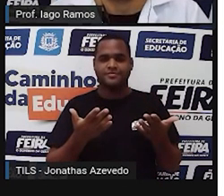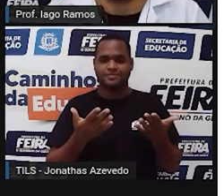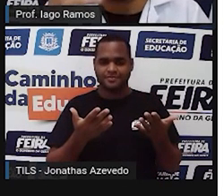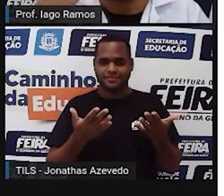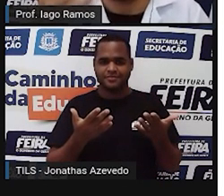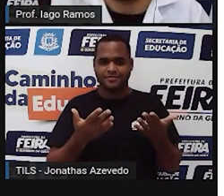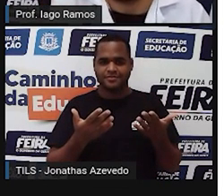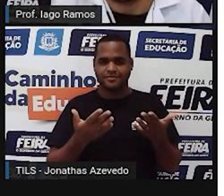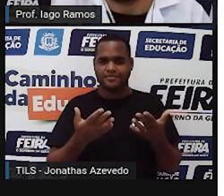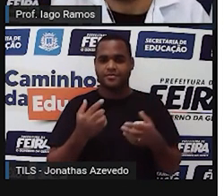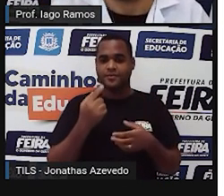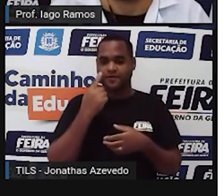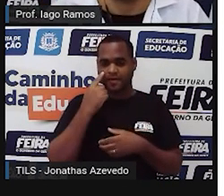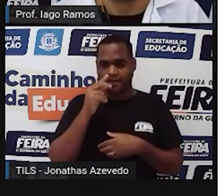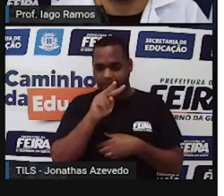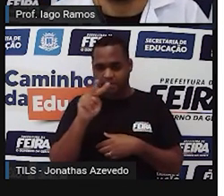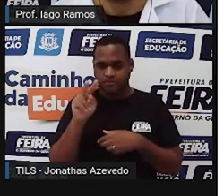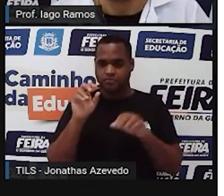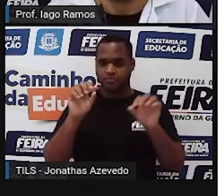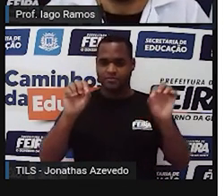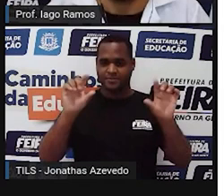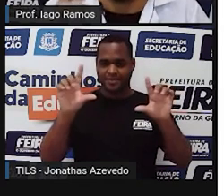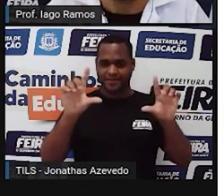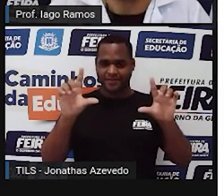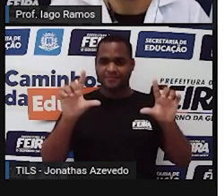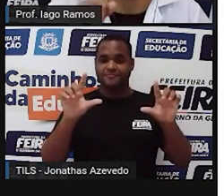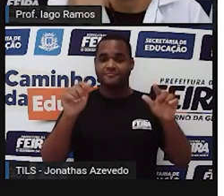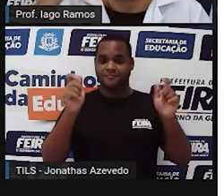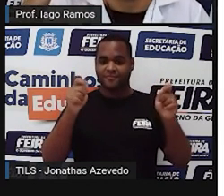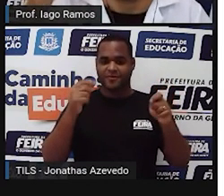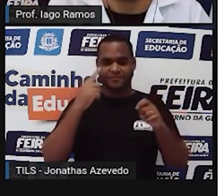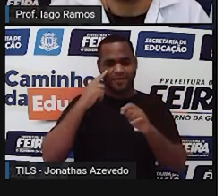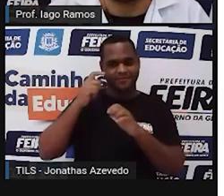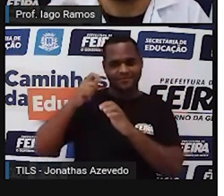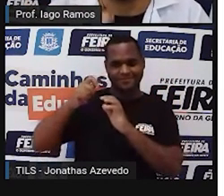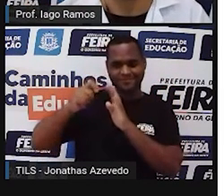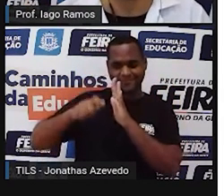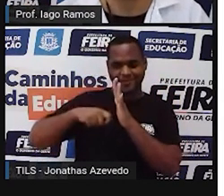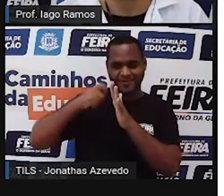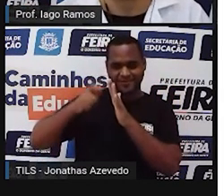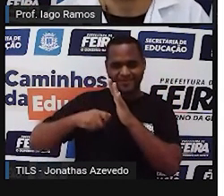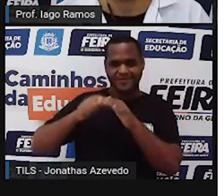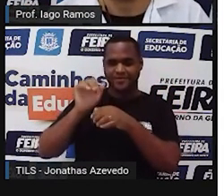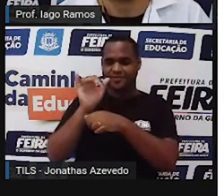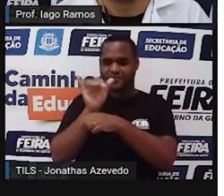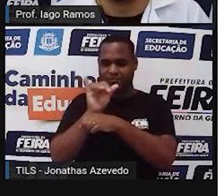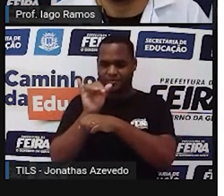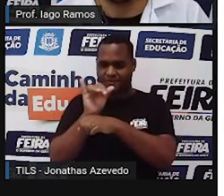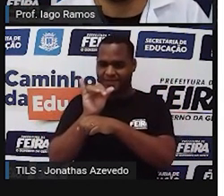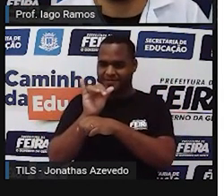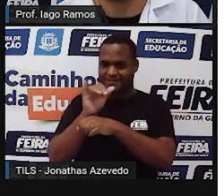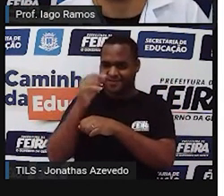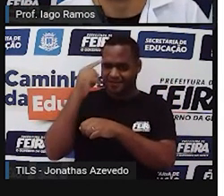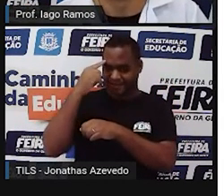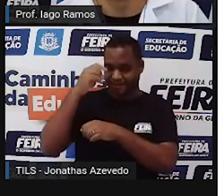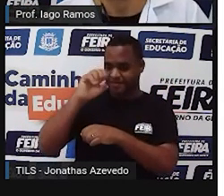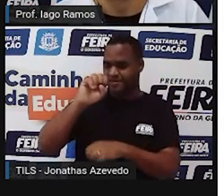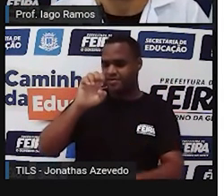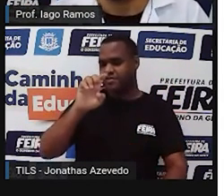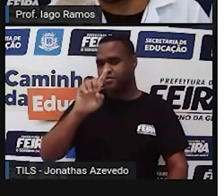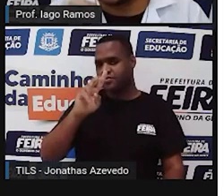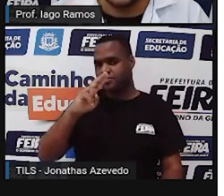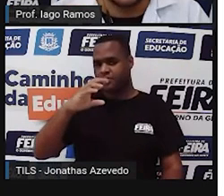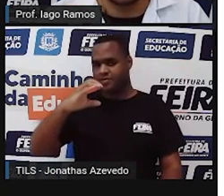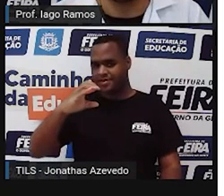Se você está vendo aqui agora pela TV, né? Essa aula também vai estar lá no canal do YouTube, da Seduc Feira de Santana.